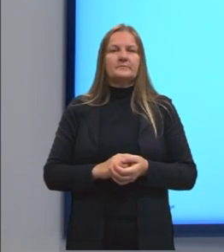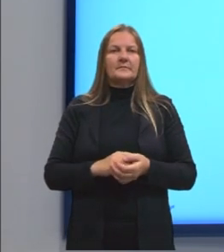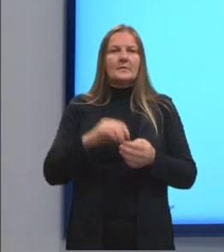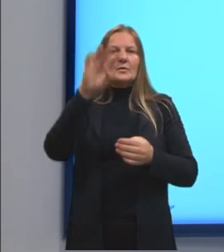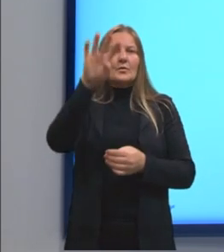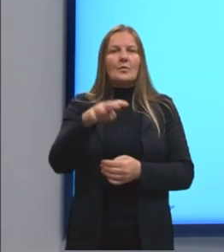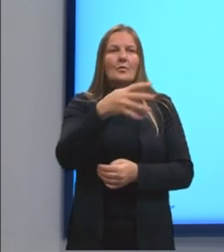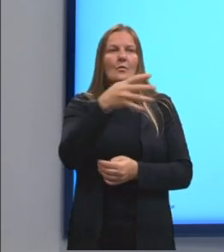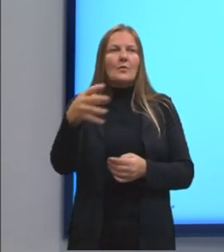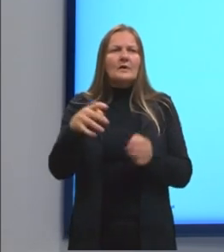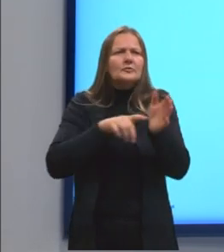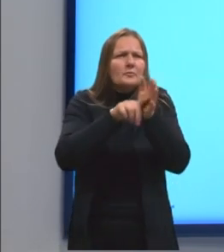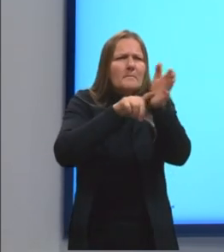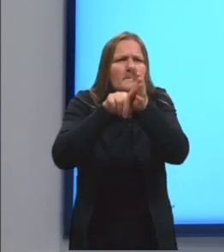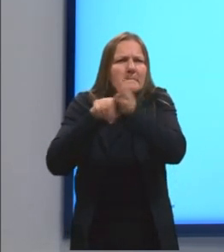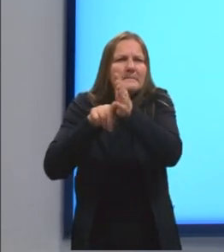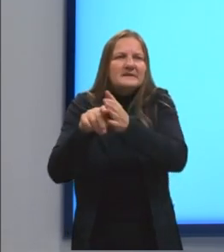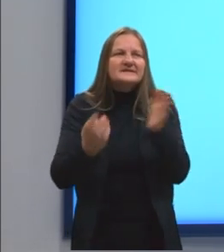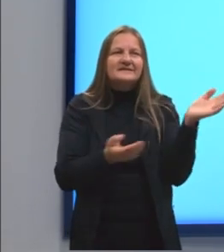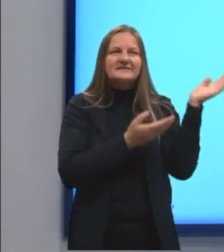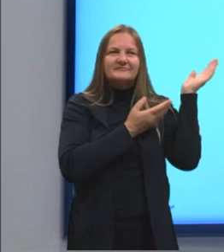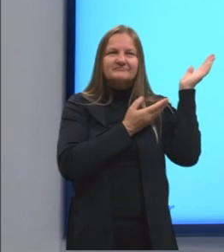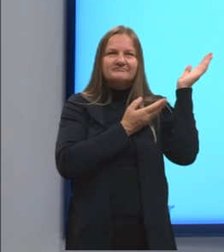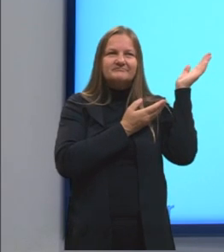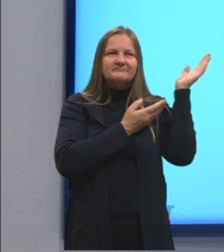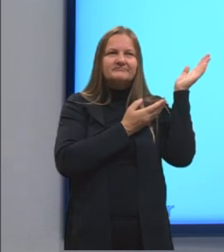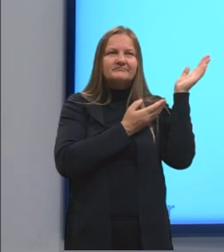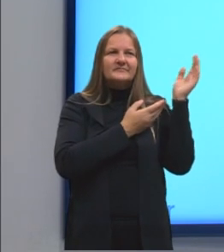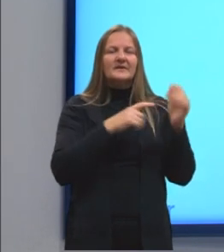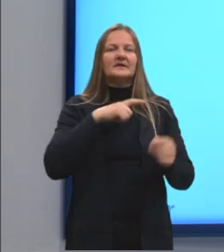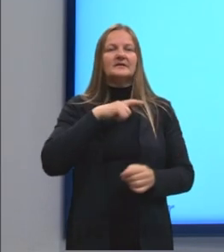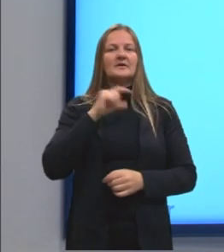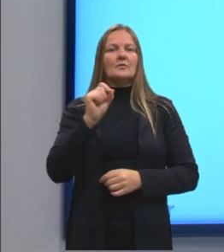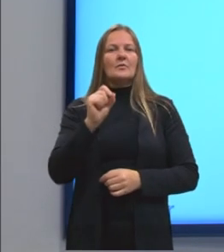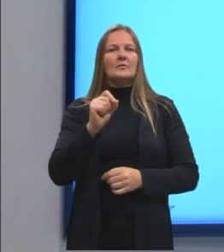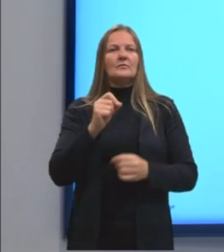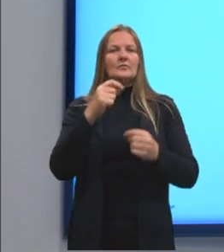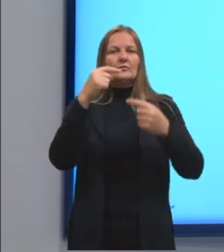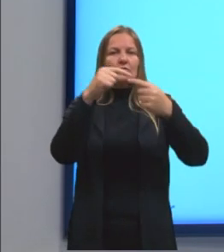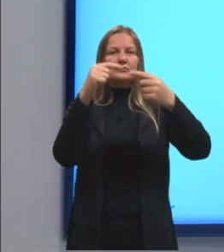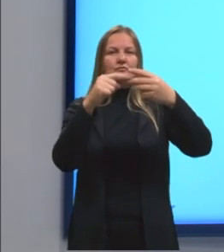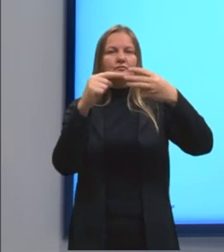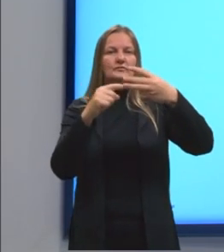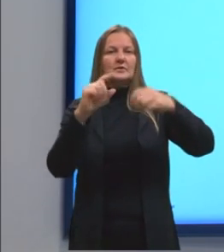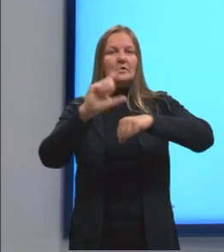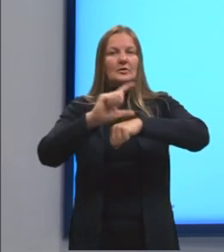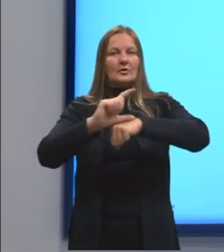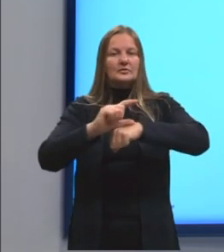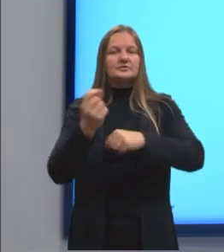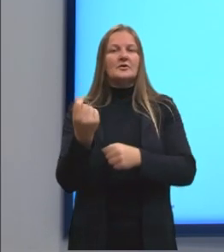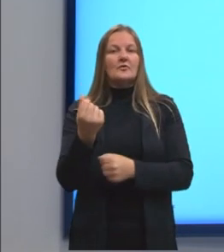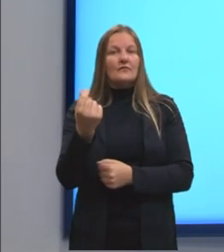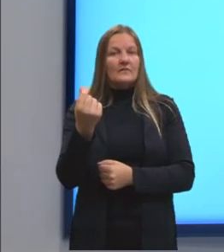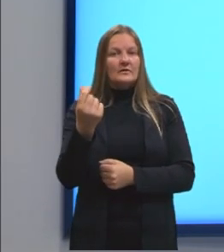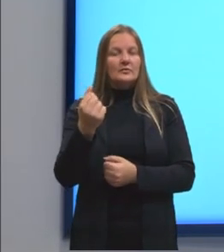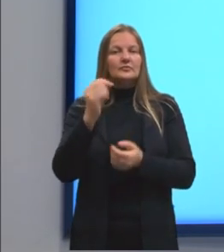resultado da pesquisa. Então, nós temos aqui o quadro, nós temos as três lojas, o valor oferecido pelo